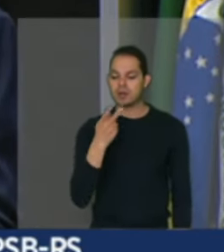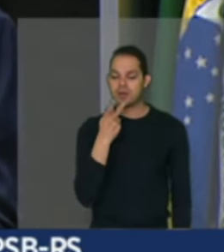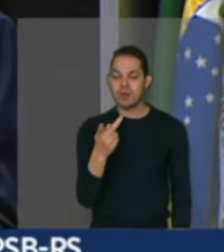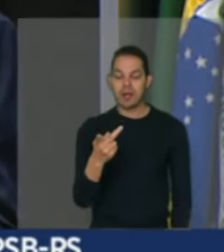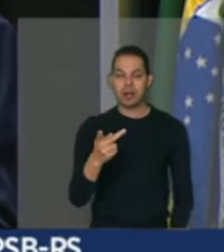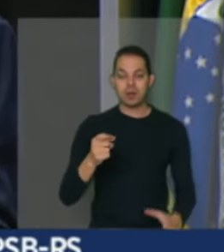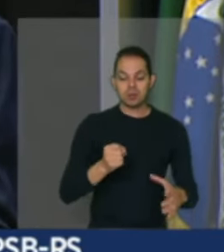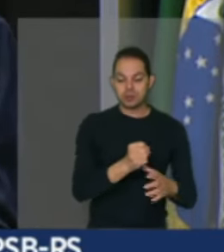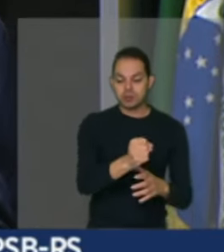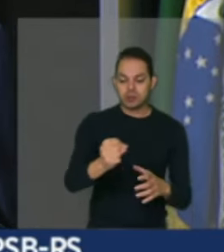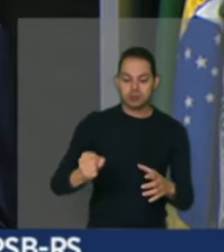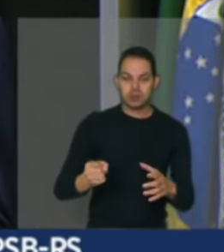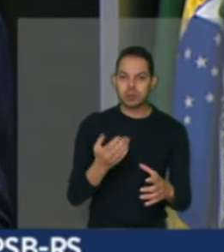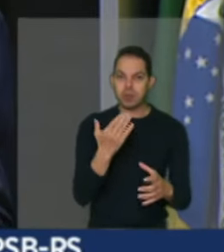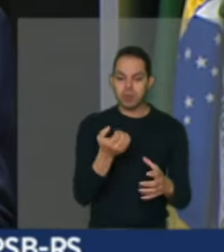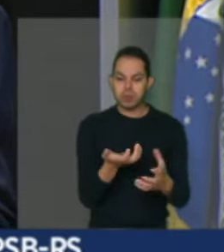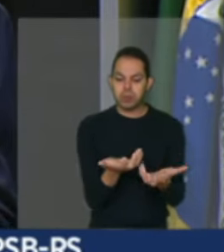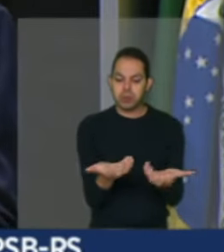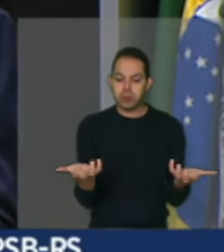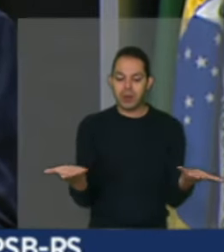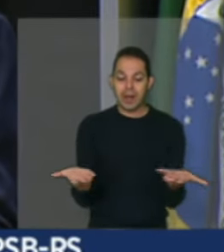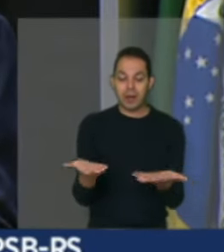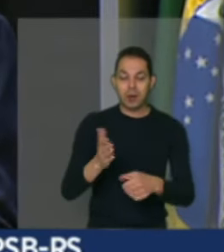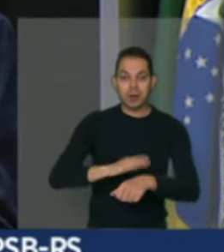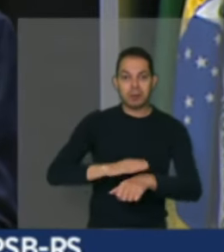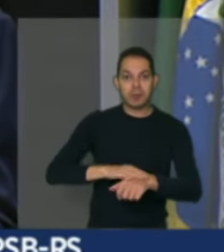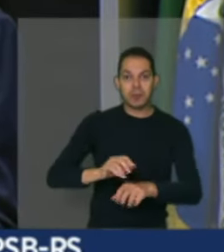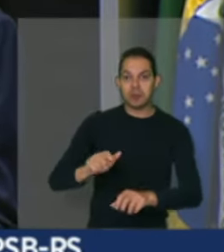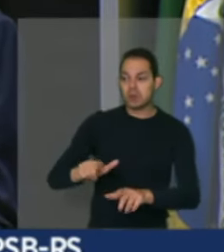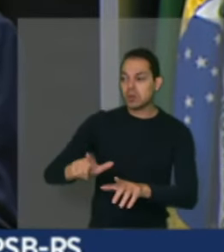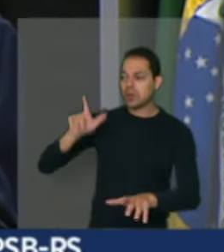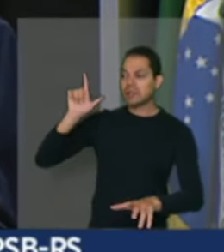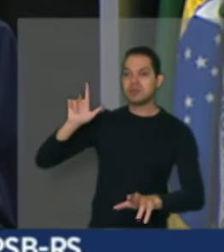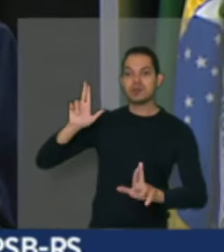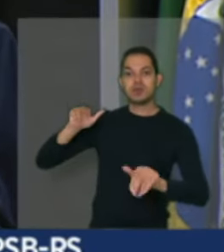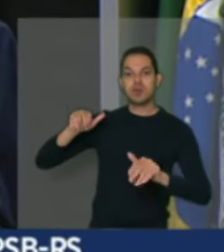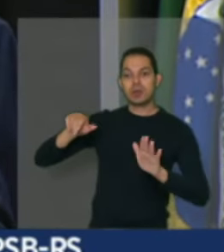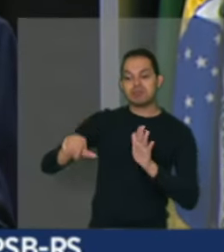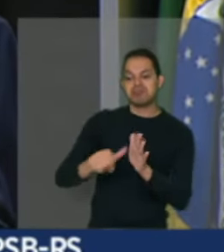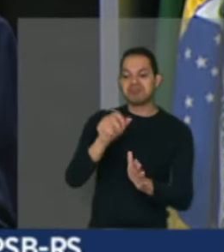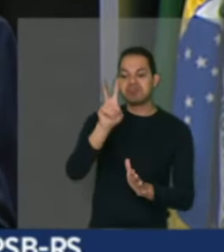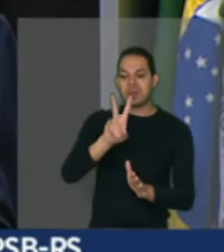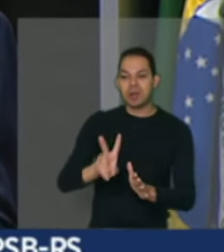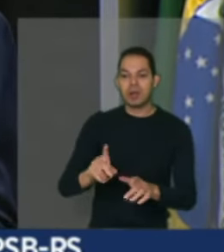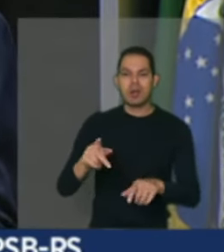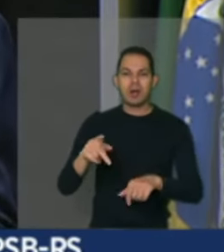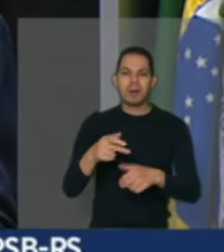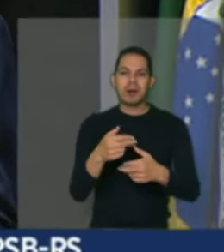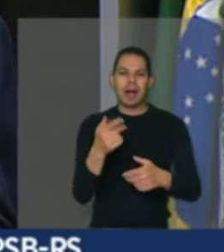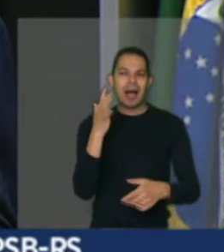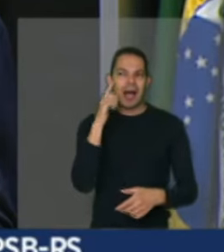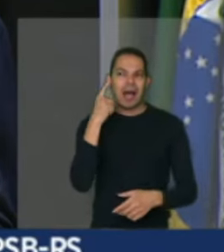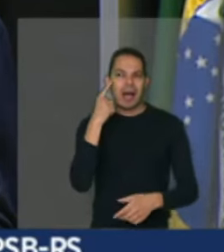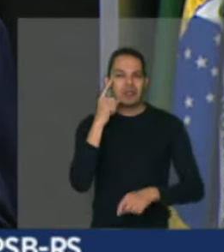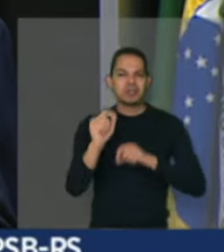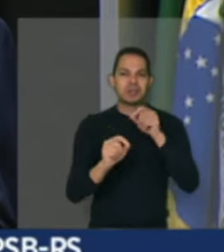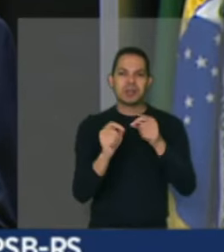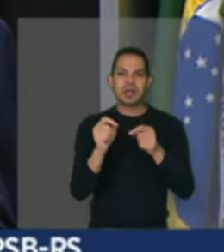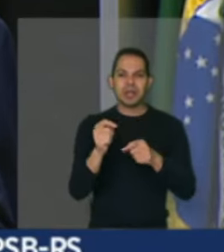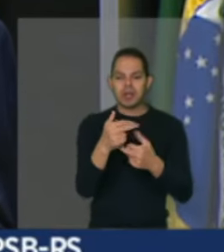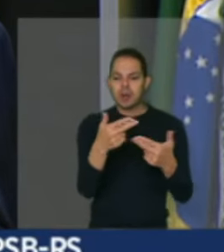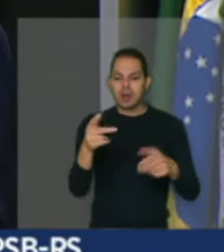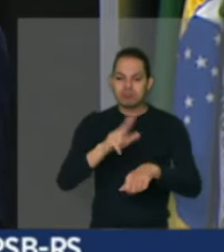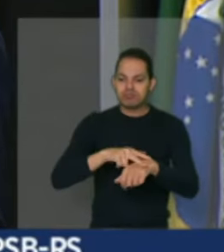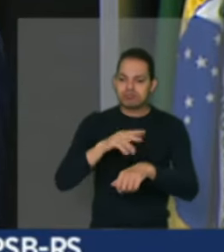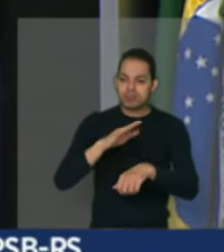momento que nunca tivemos antes. Mudamos o paradigma de que o importado é melhor. Hoje colocamos o produto